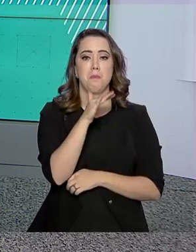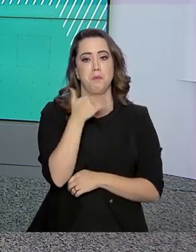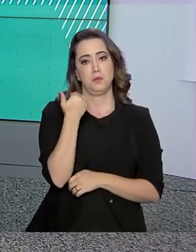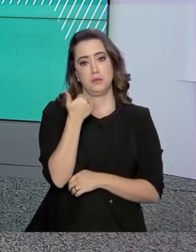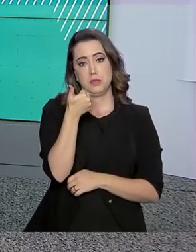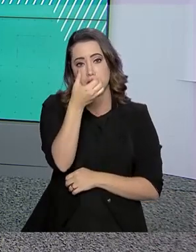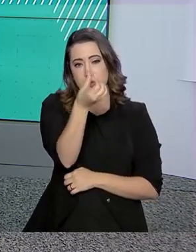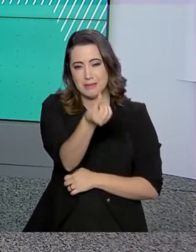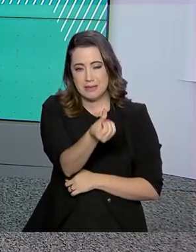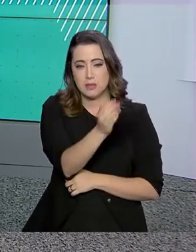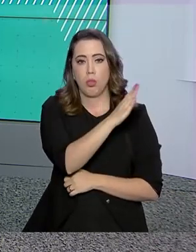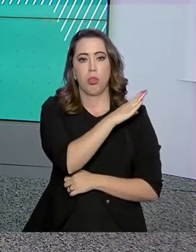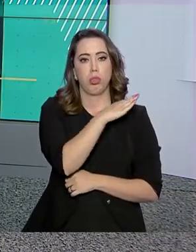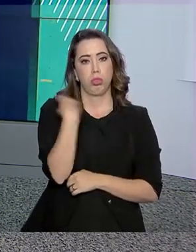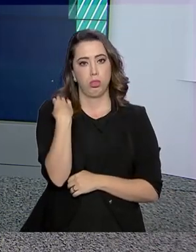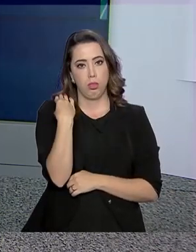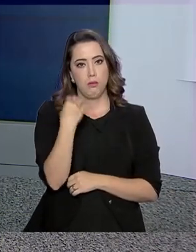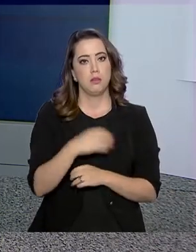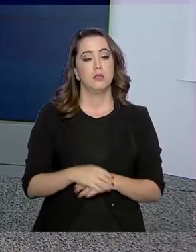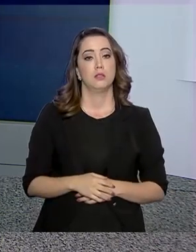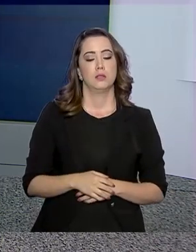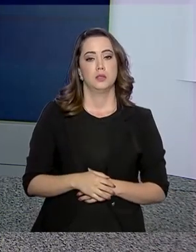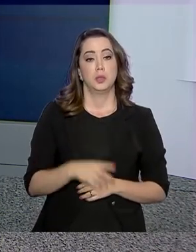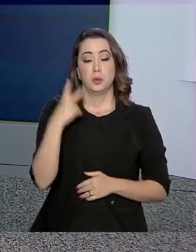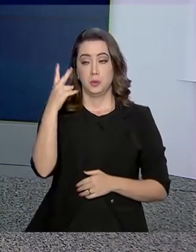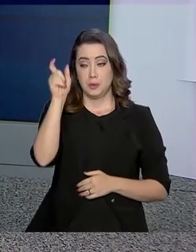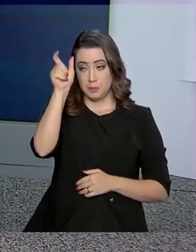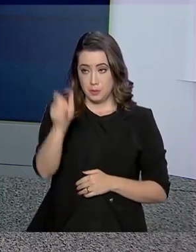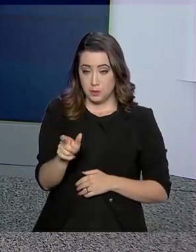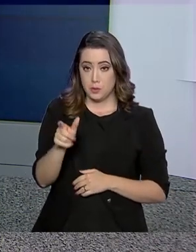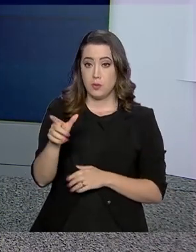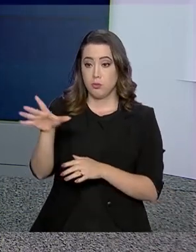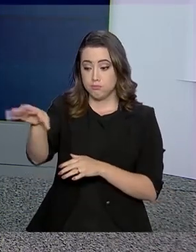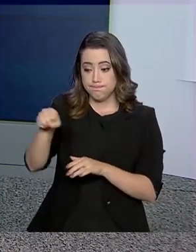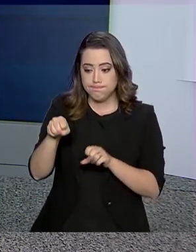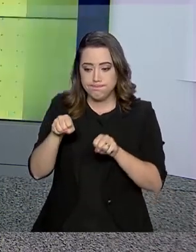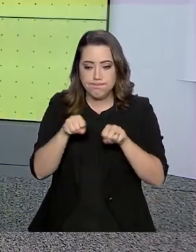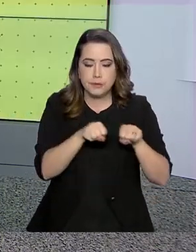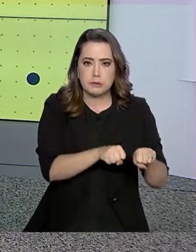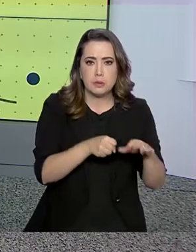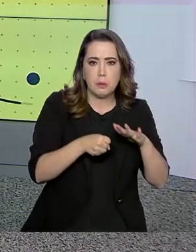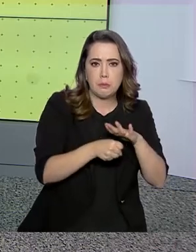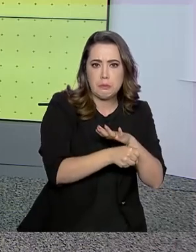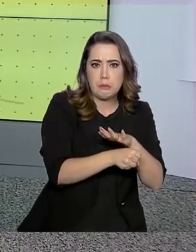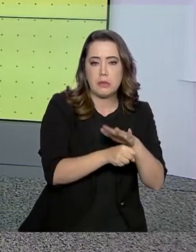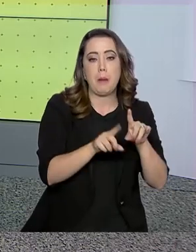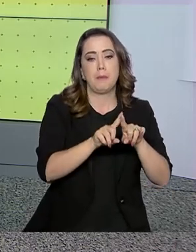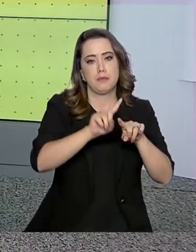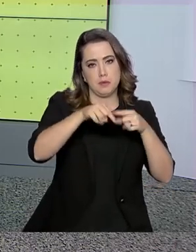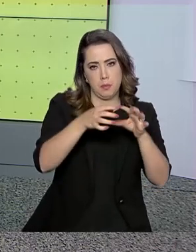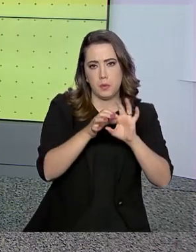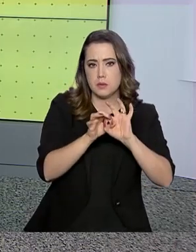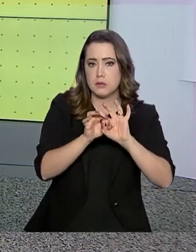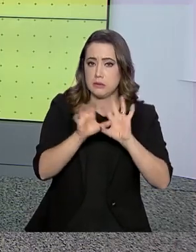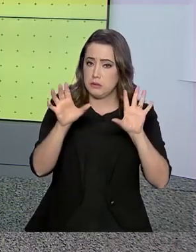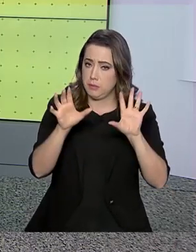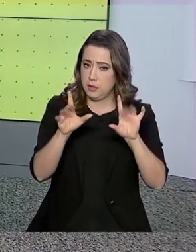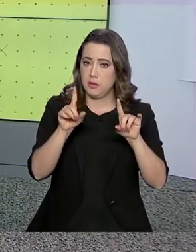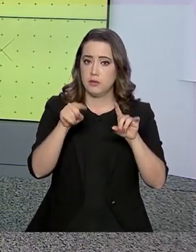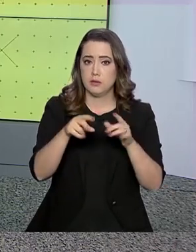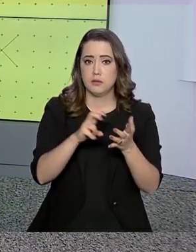deles decapitados. Dois agentes prisionais chegaram a ser mantidos reféns, mas foram liberados no